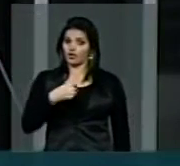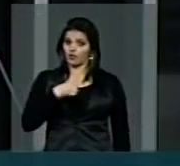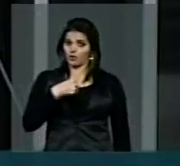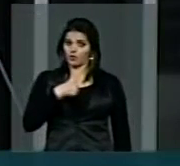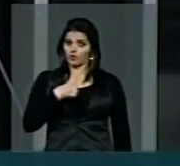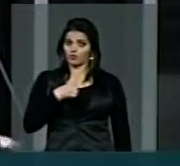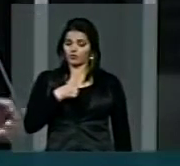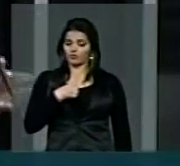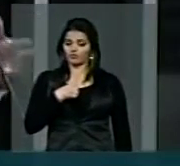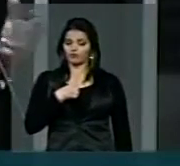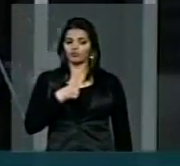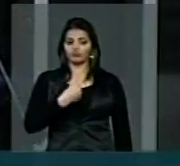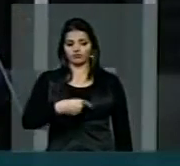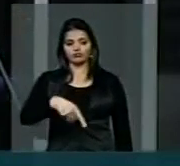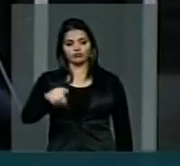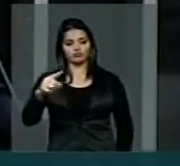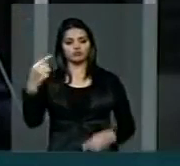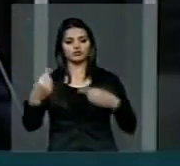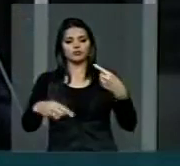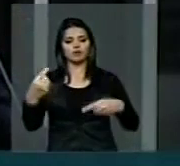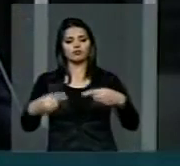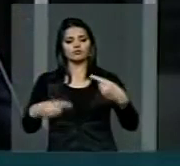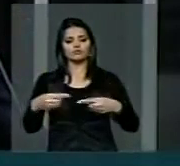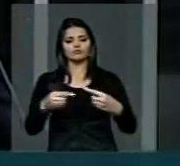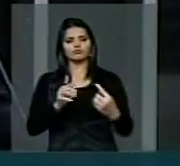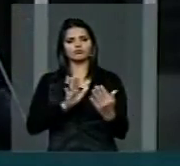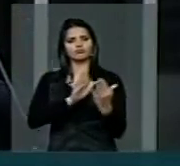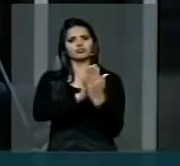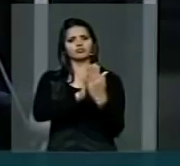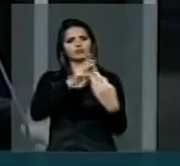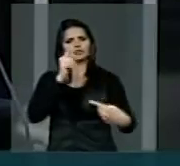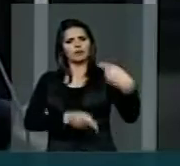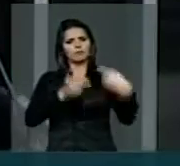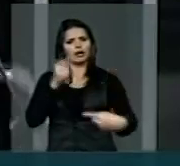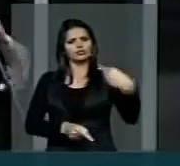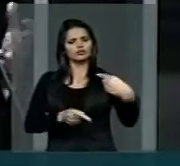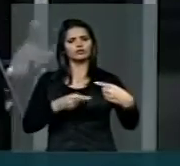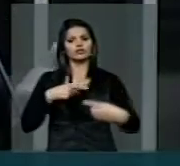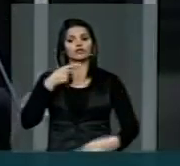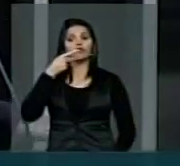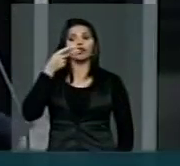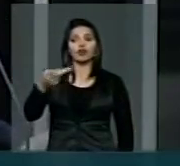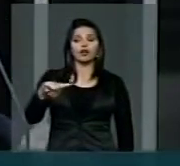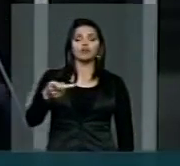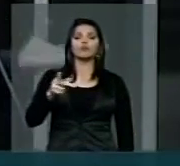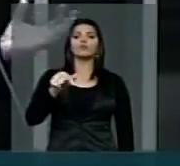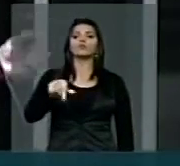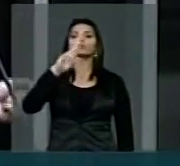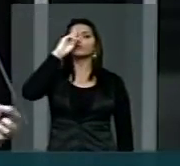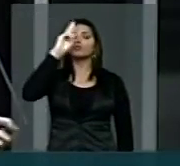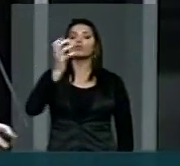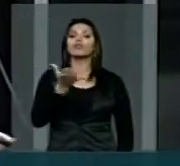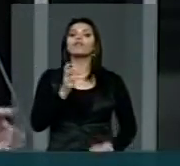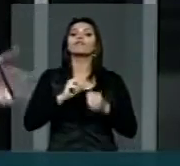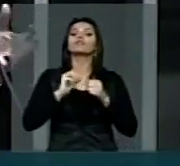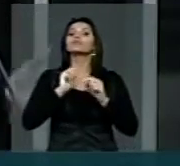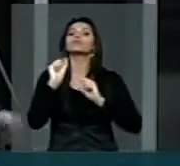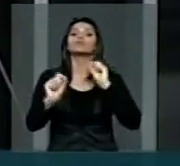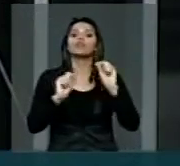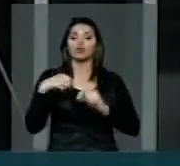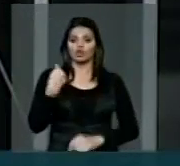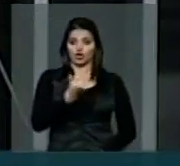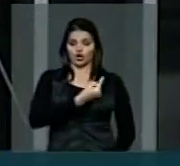a um debate com ele, e dizia, o que o senhor quer que faça? Que